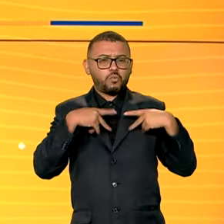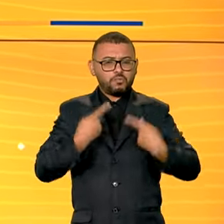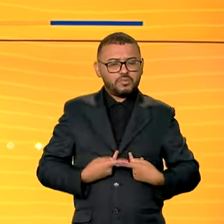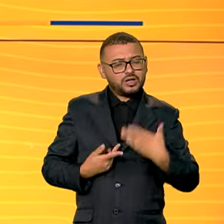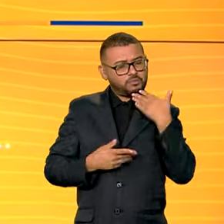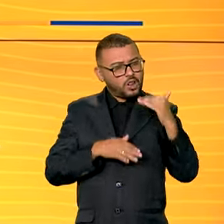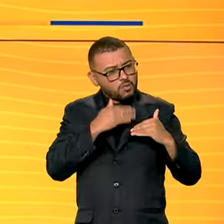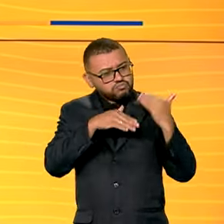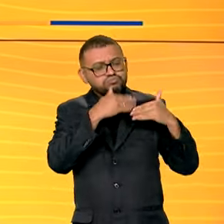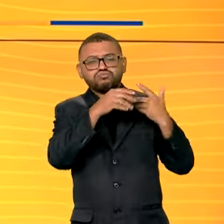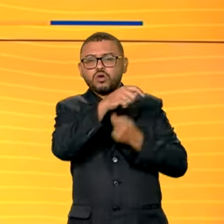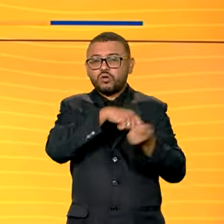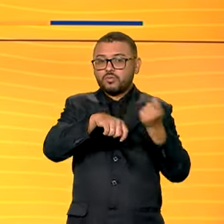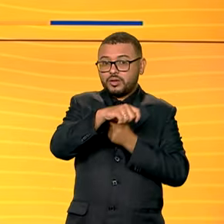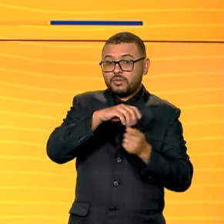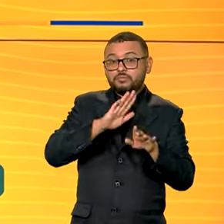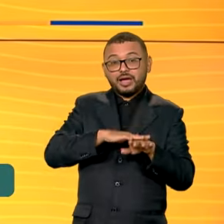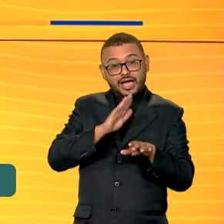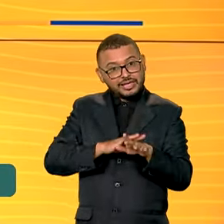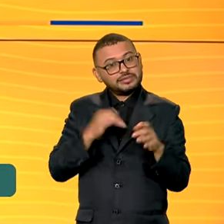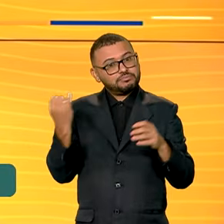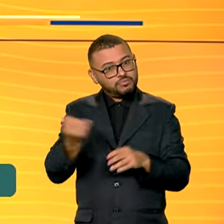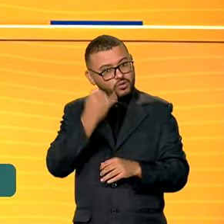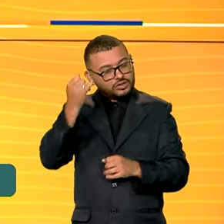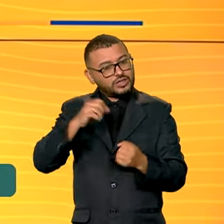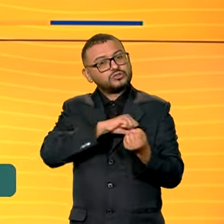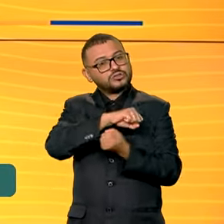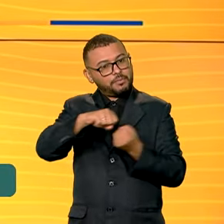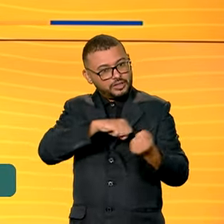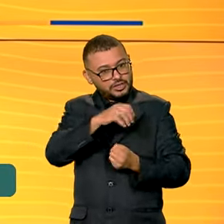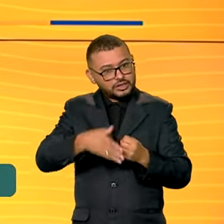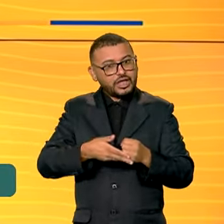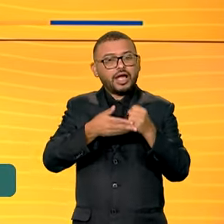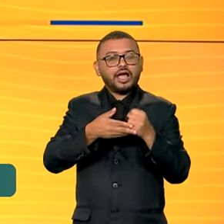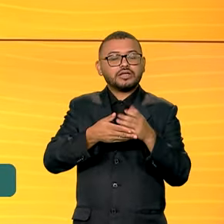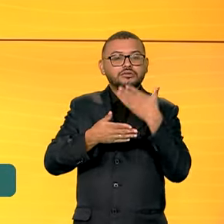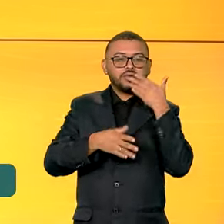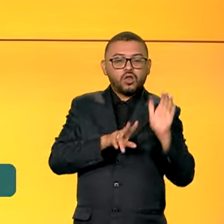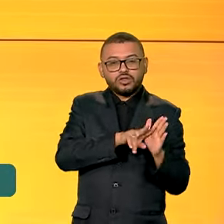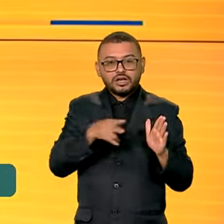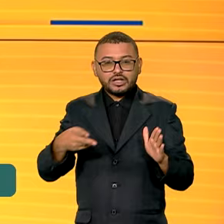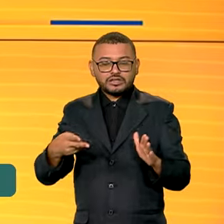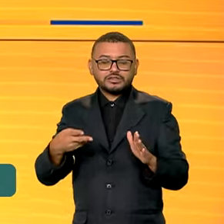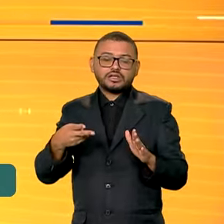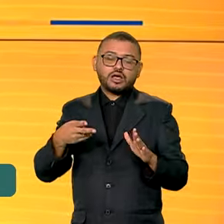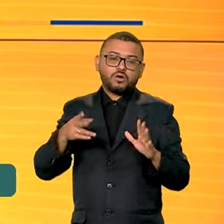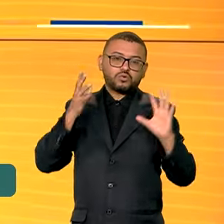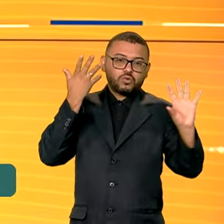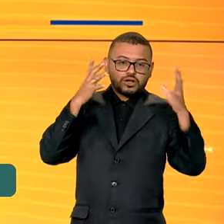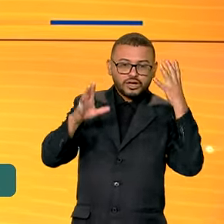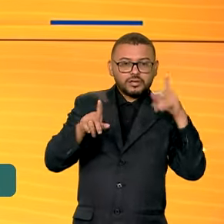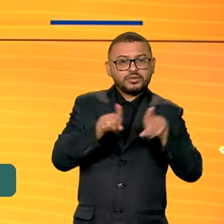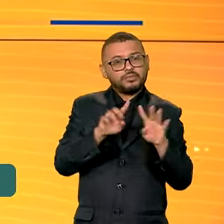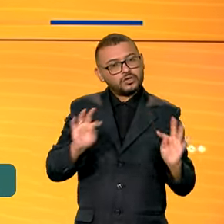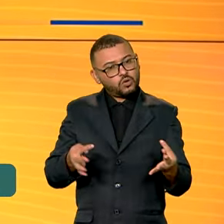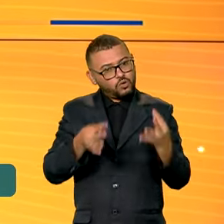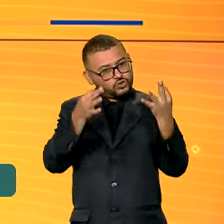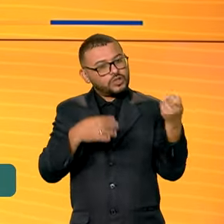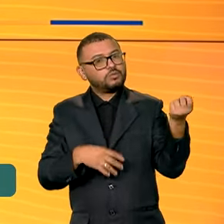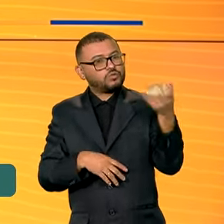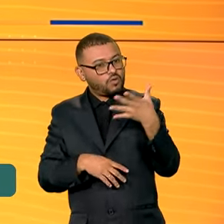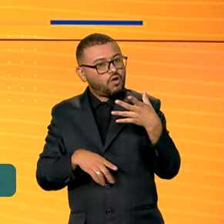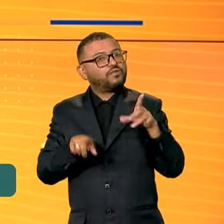prosperidade econômica, sempre aliando o desenvolvimento sustentável, investindo na transição ecológica, na inclusão social e na